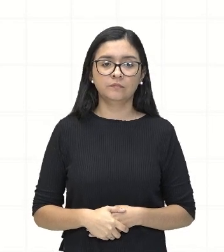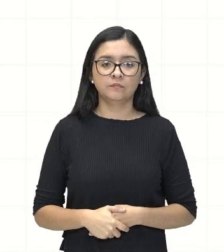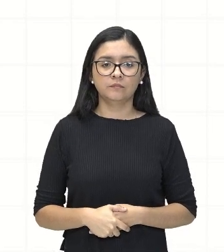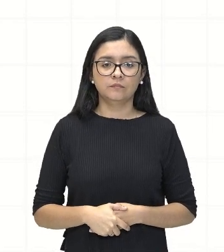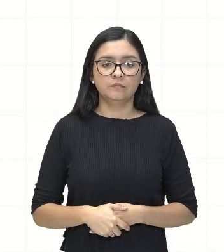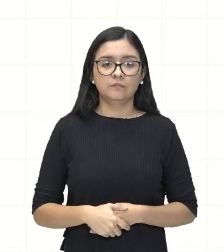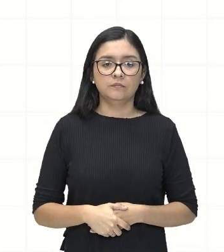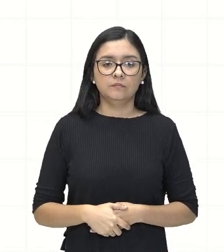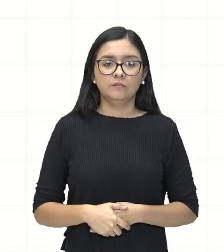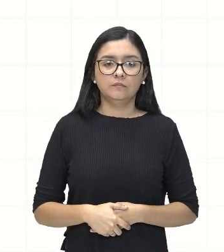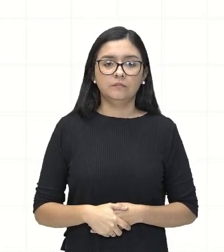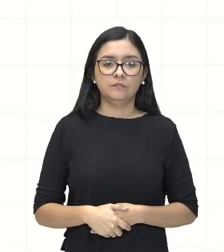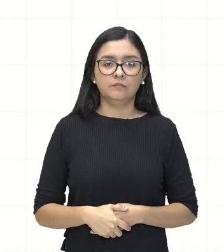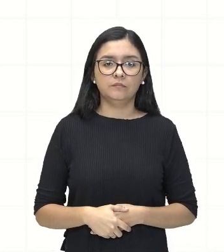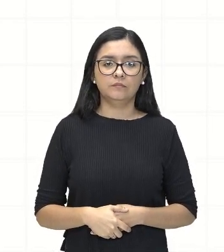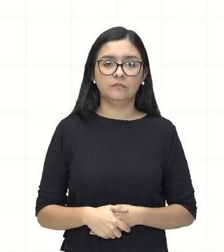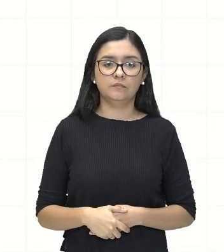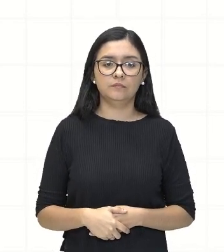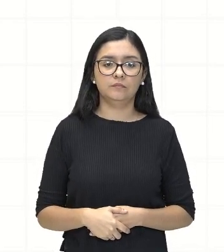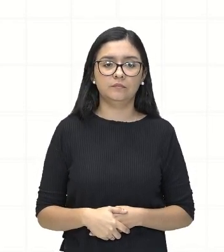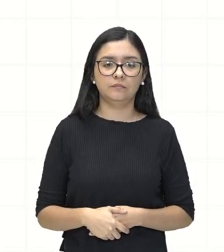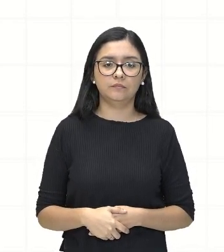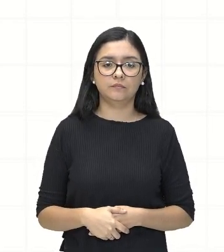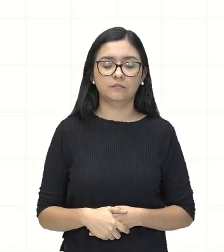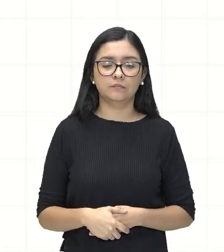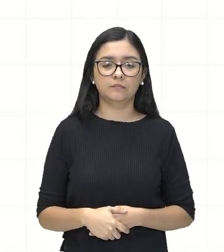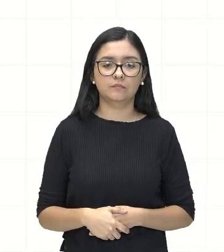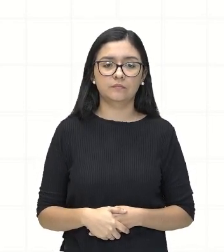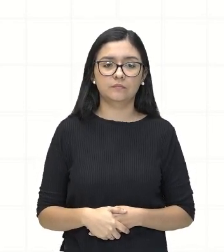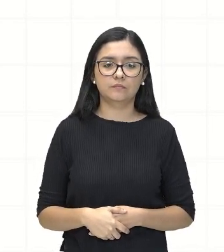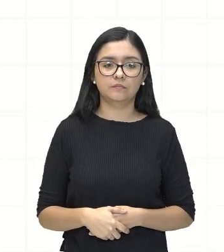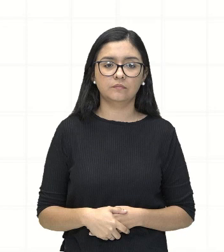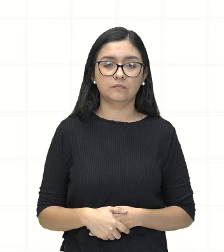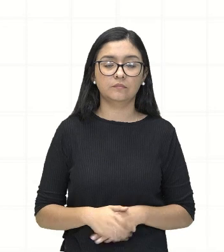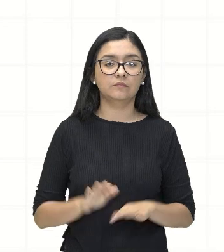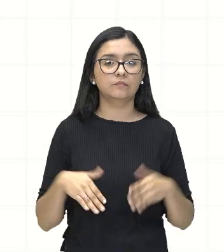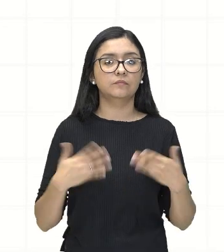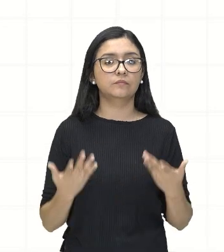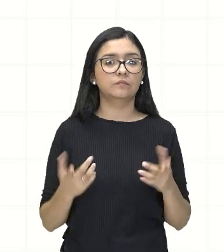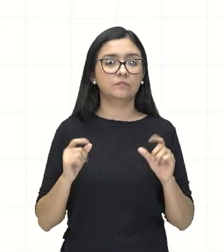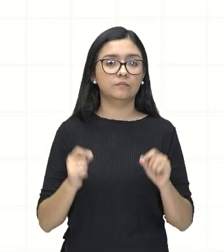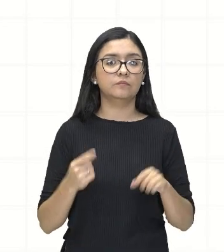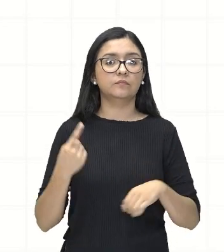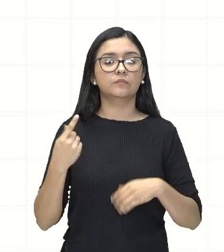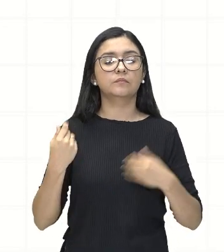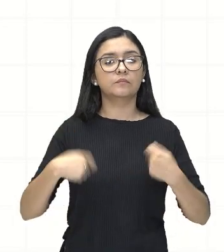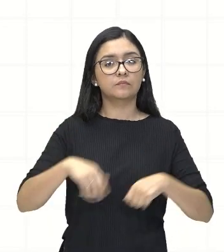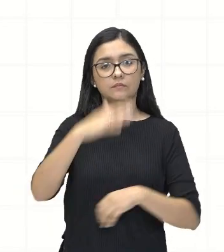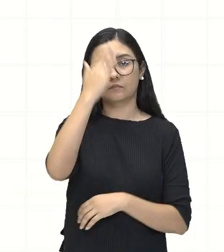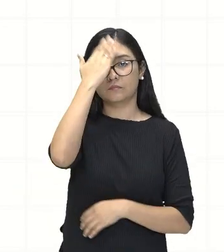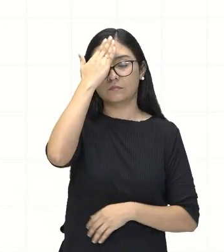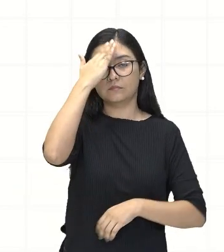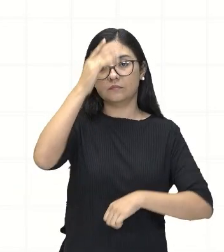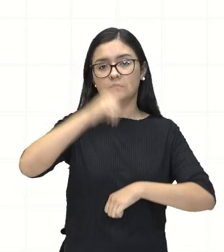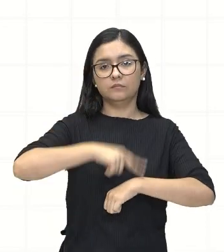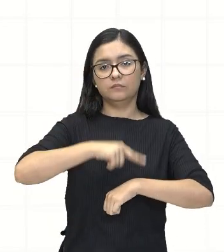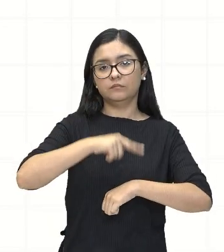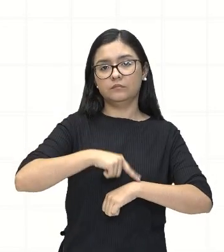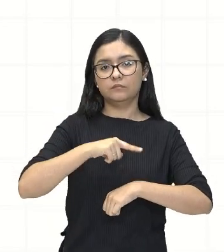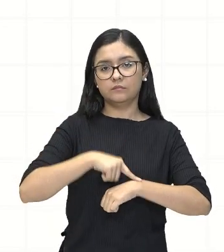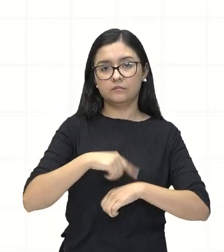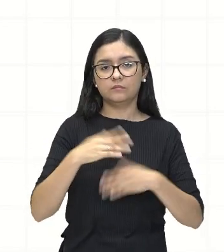A gente vai saber o tempo que levará para o projétil atingir o solo.